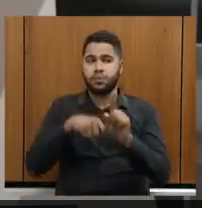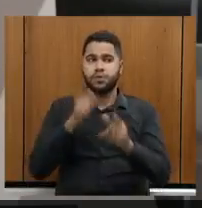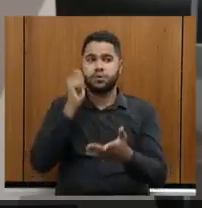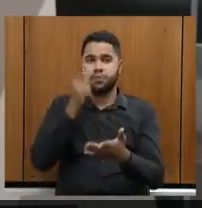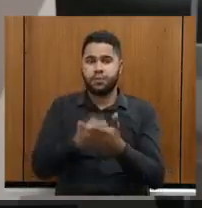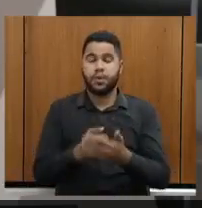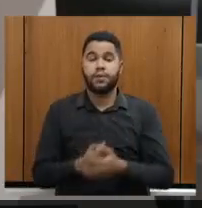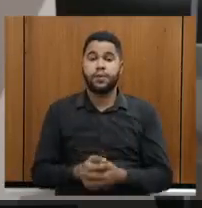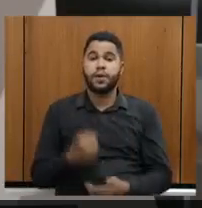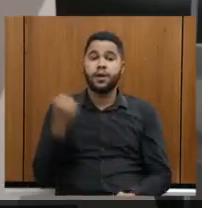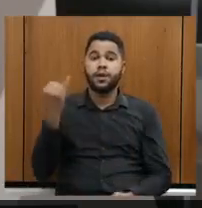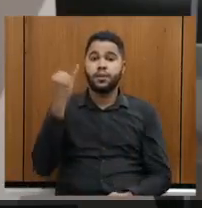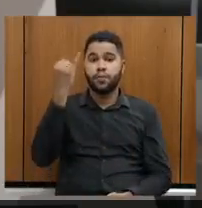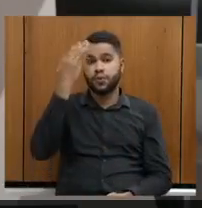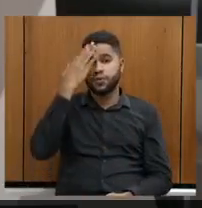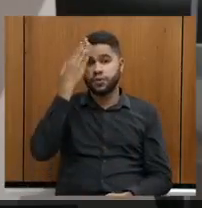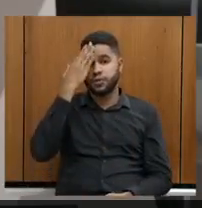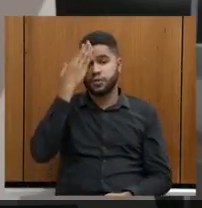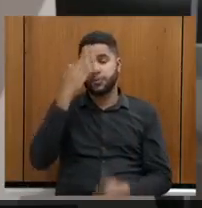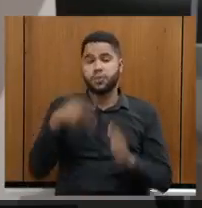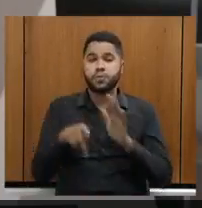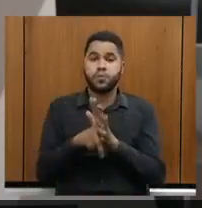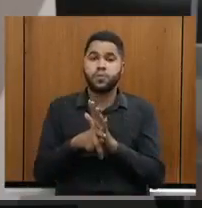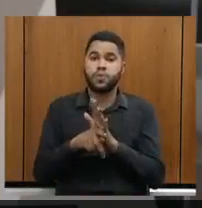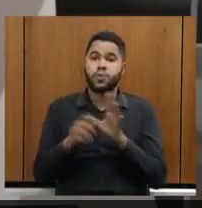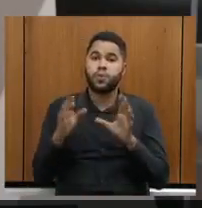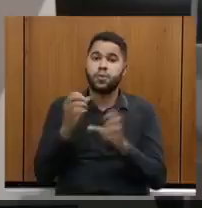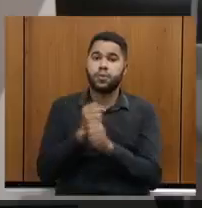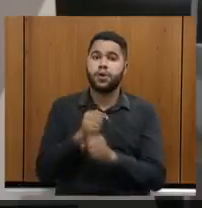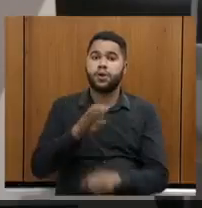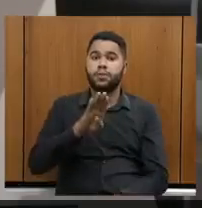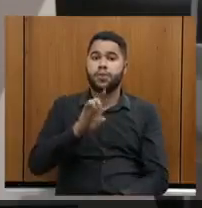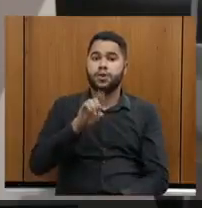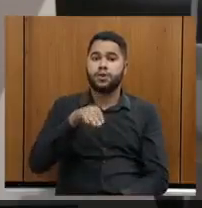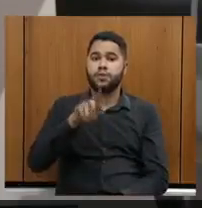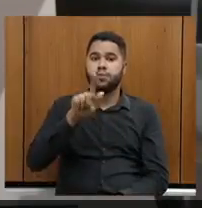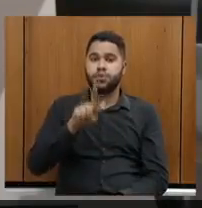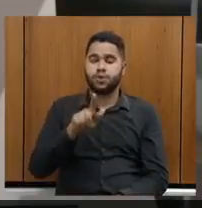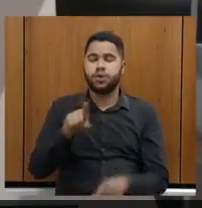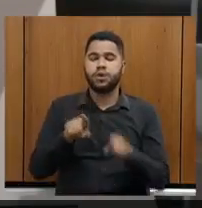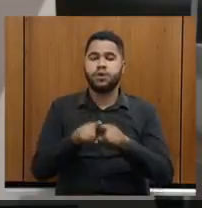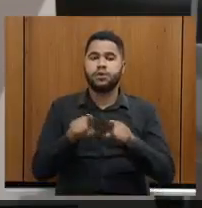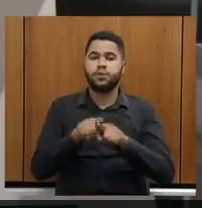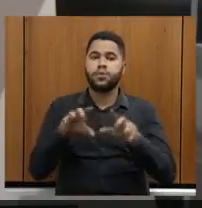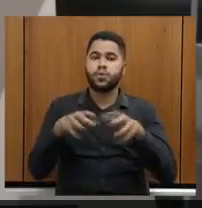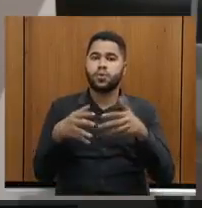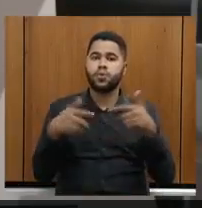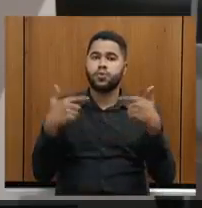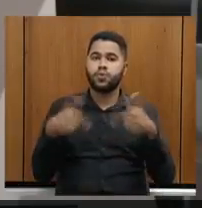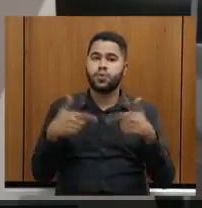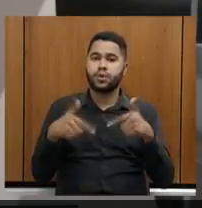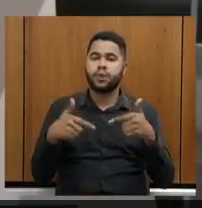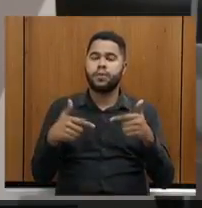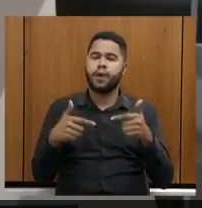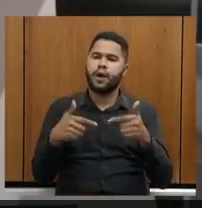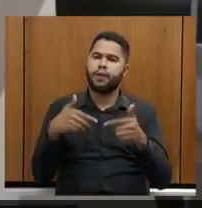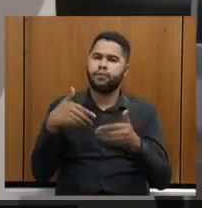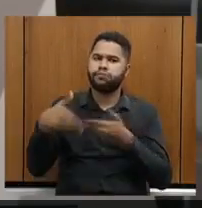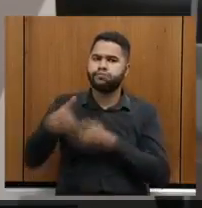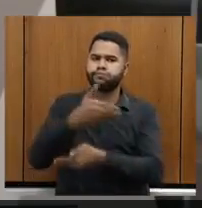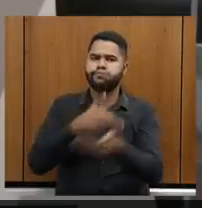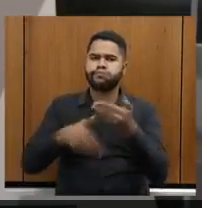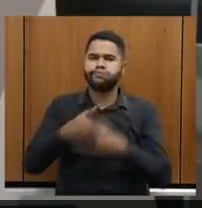É importante saber que o trade ainda tem aporte no BDMG. Criação de grupos de trabalho, ou seja, um diálogo constante,